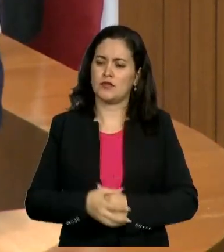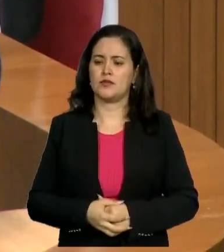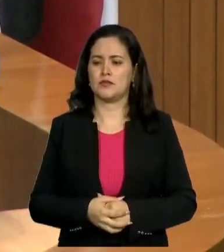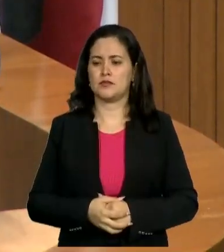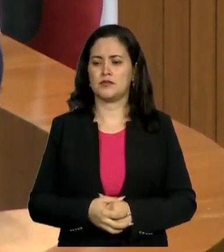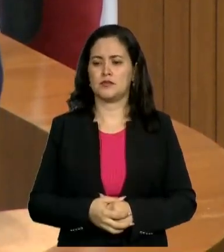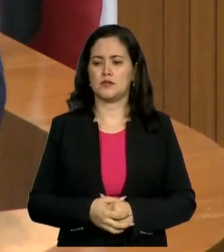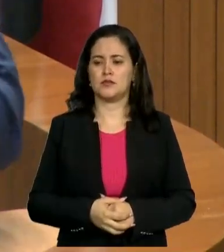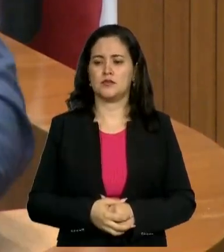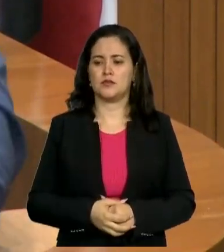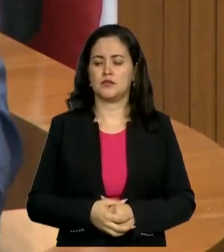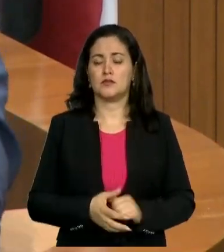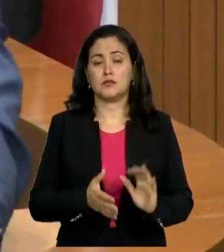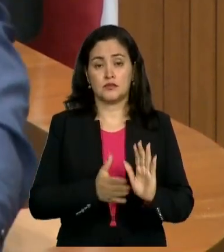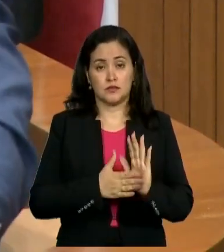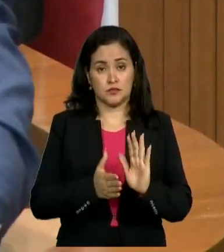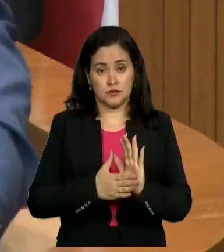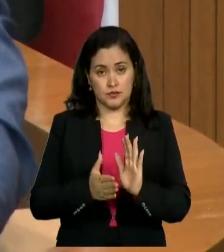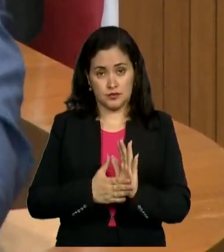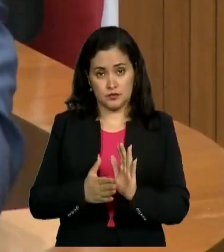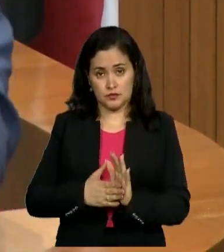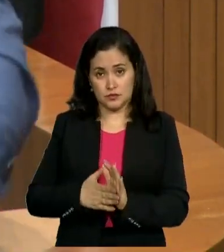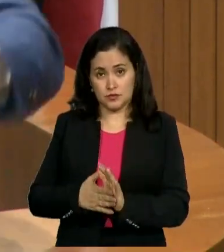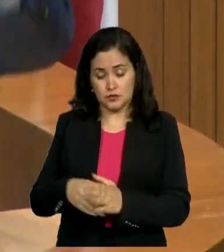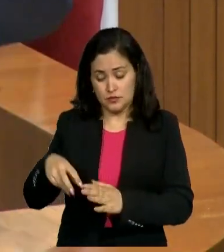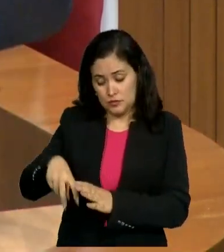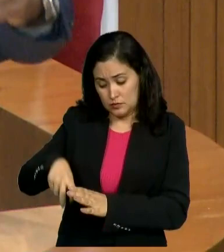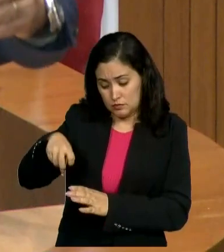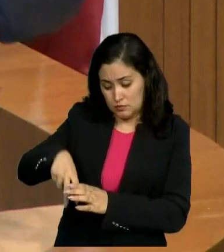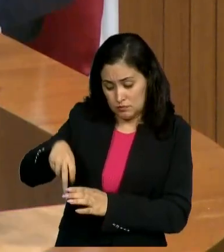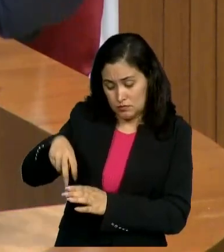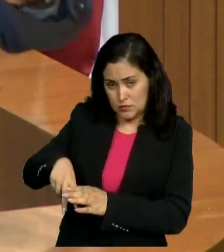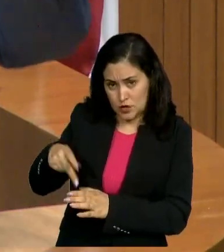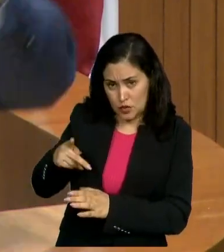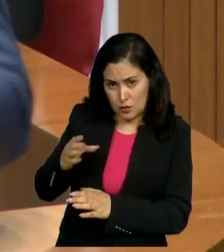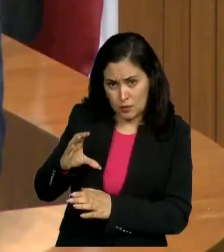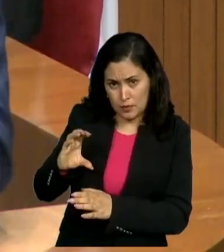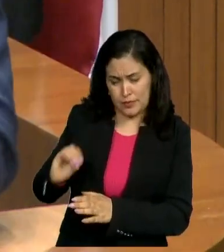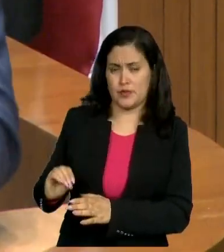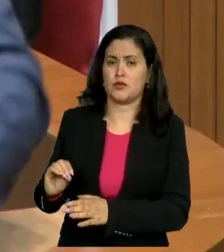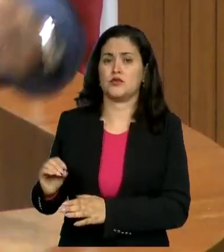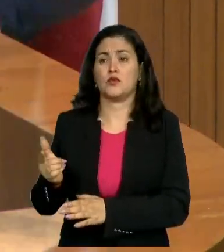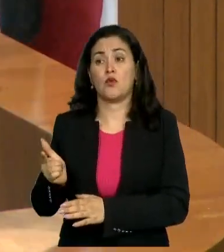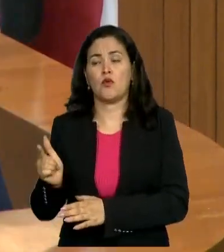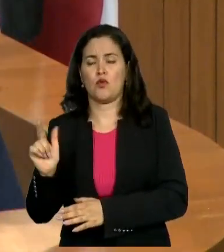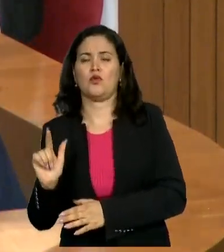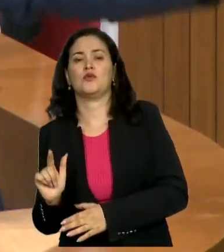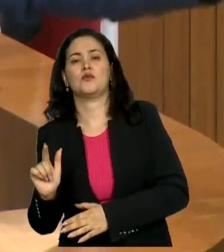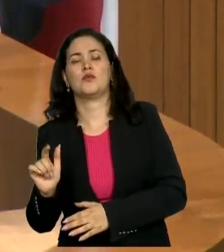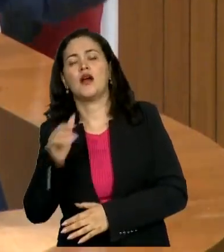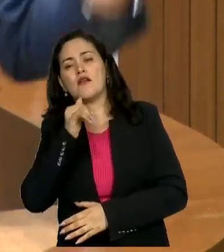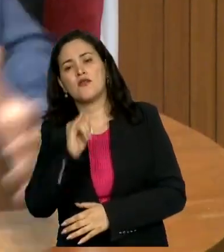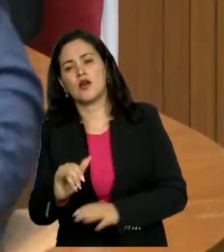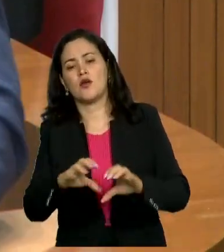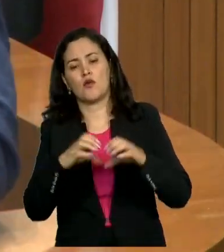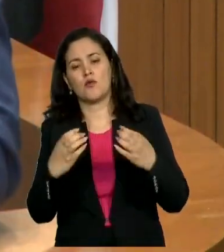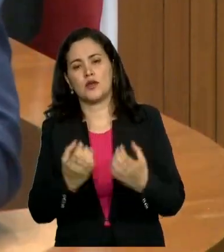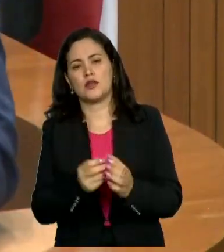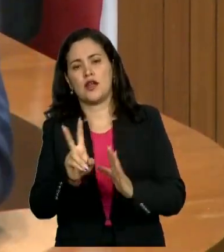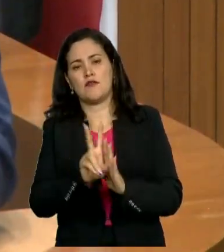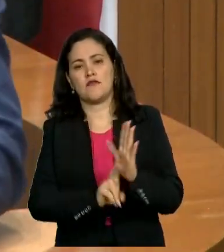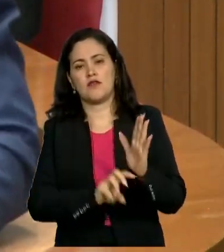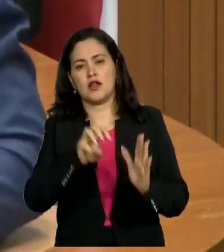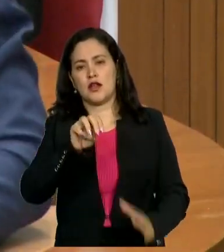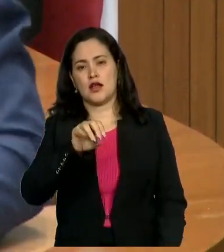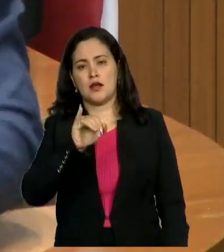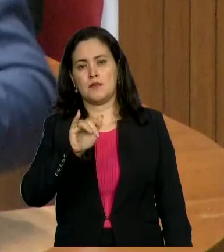A indicação para mais um poço artesiano e aqui dizer para a comunidade da Vila Miguelzinho que ontem mesmo o Marco Aurélio